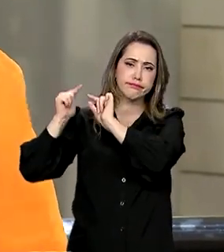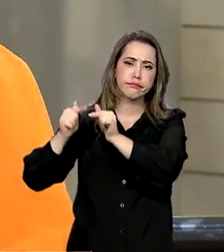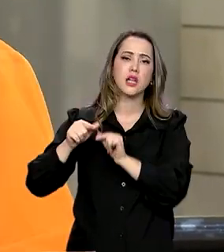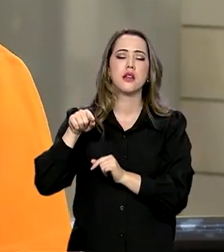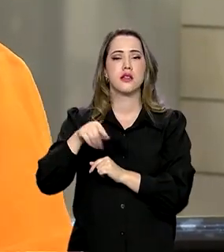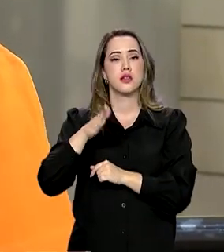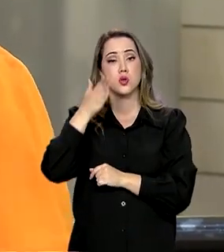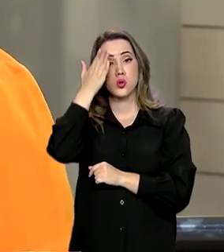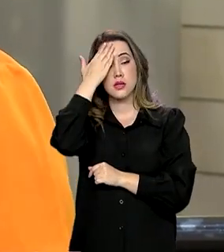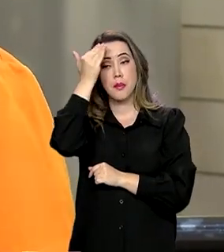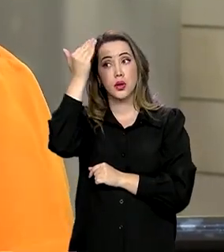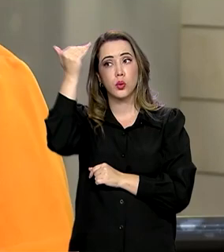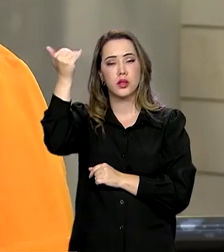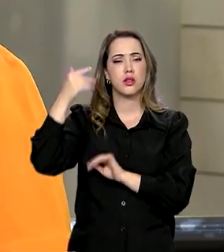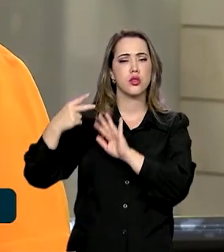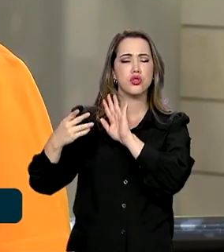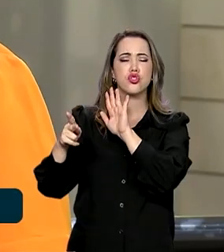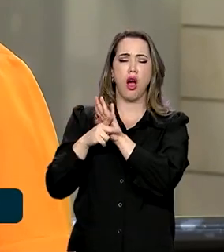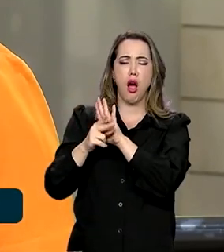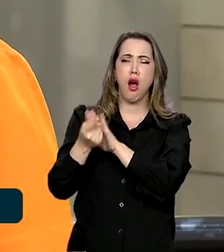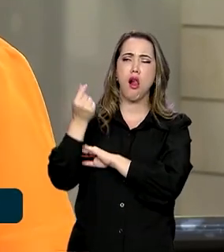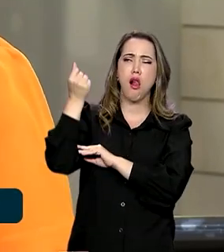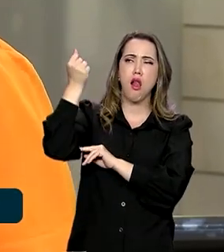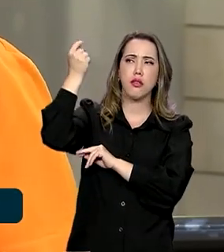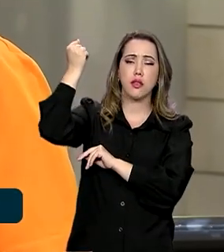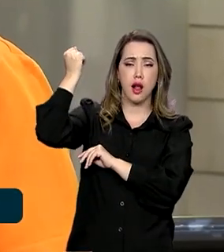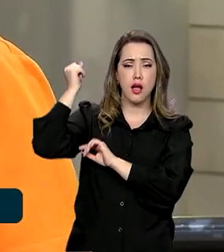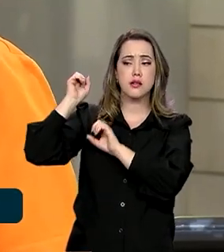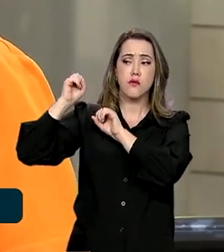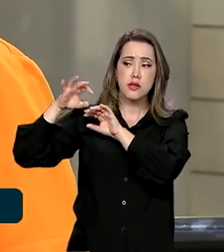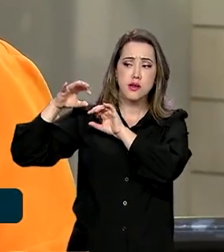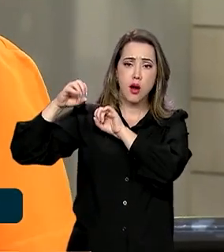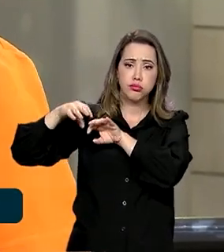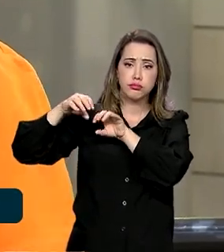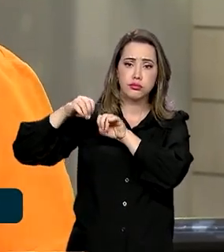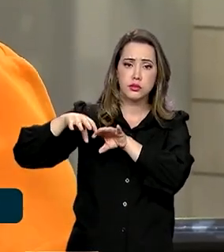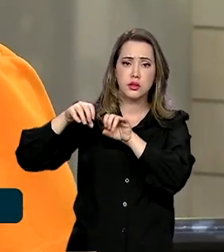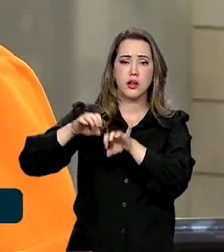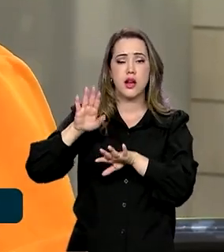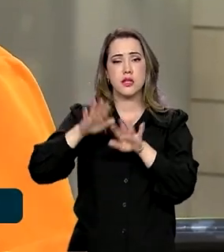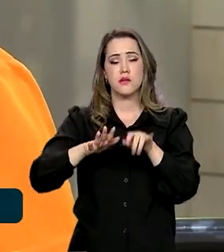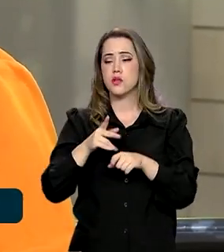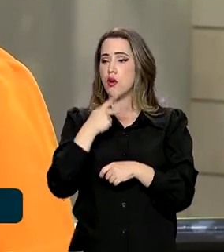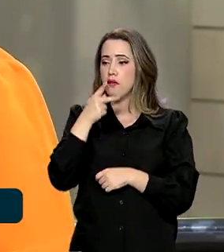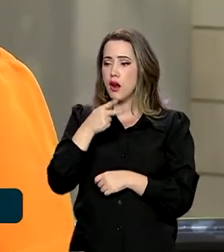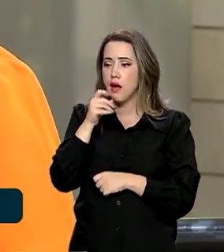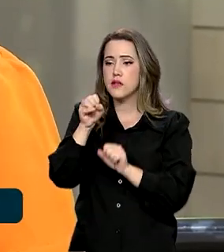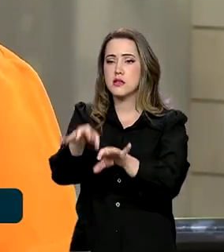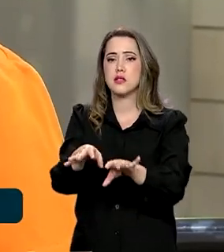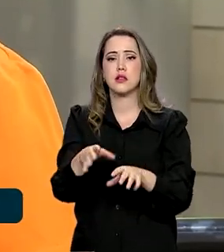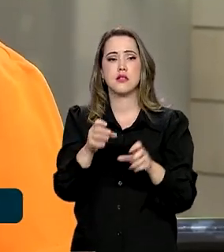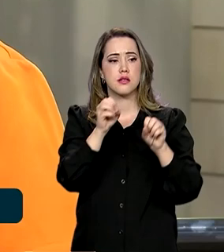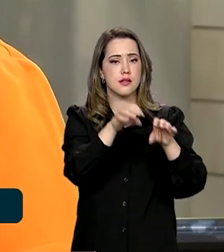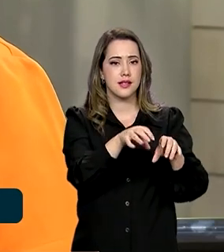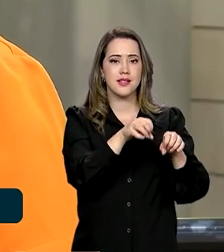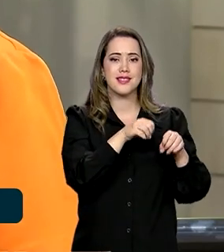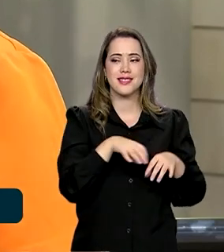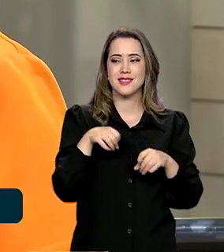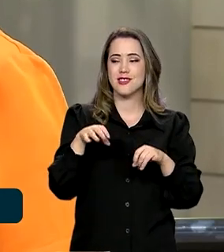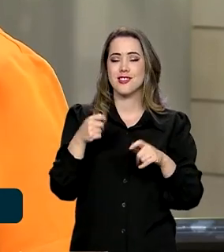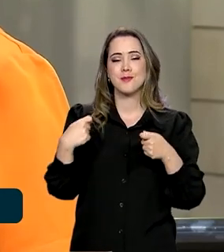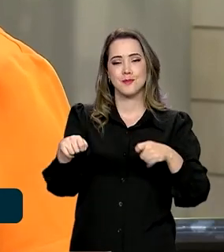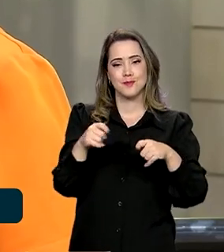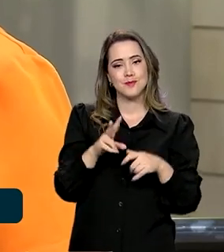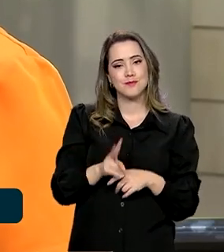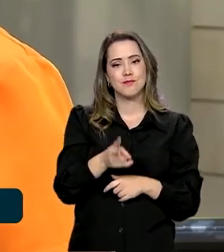passaram de geração em geração, muitas vezes de maneira só vocalizada, e que é necessário que, cada